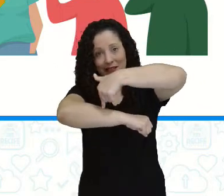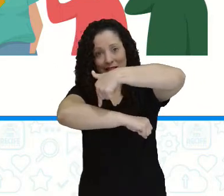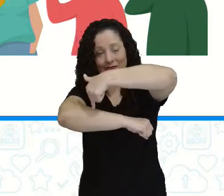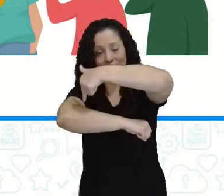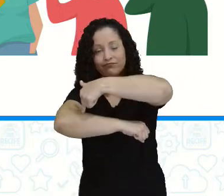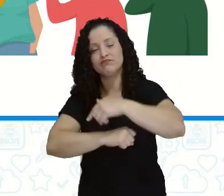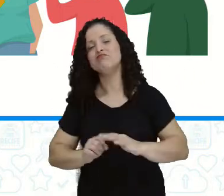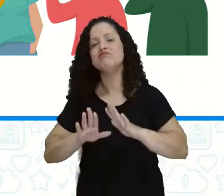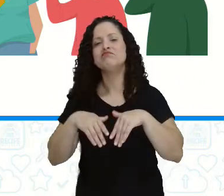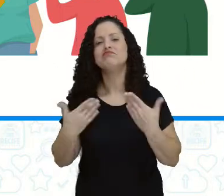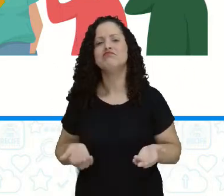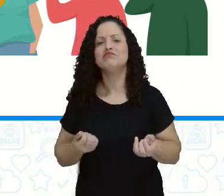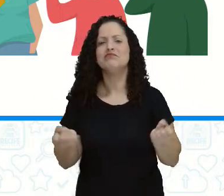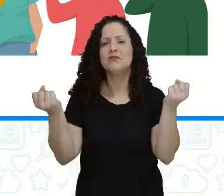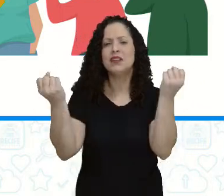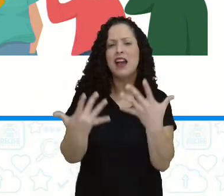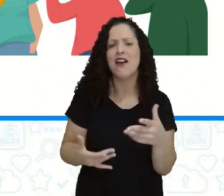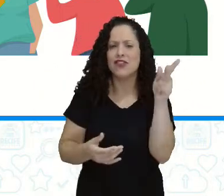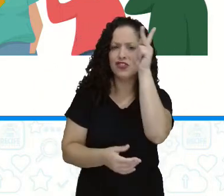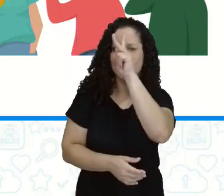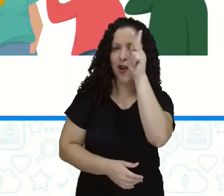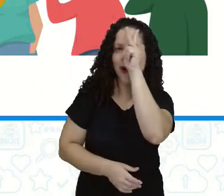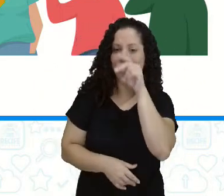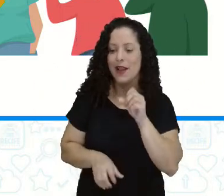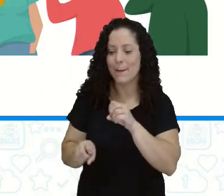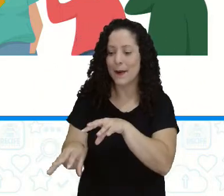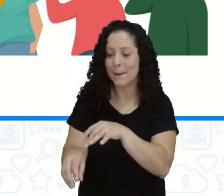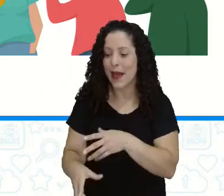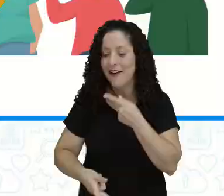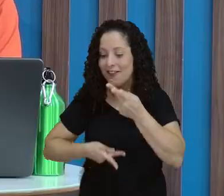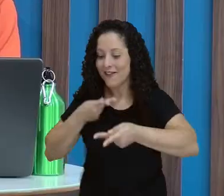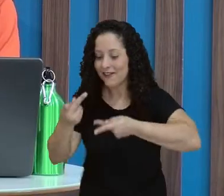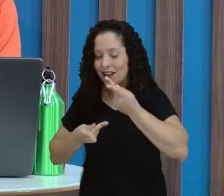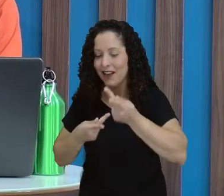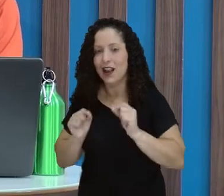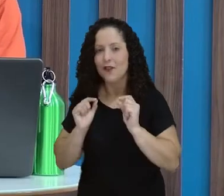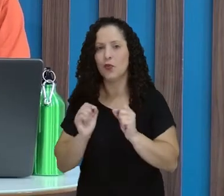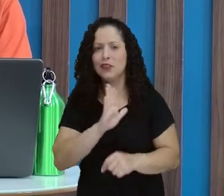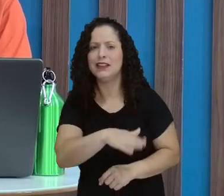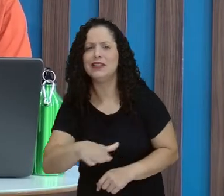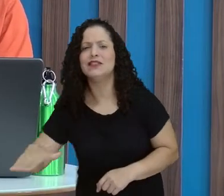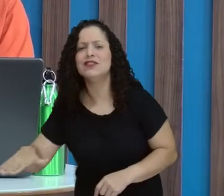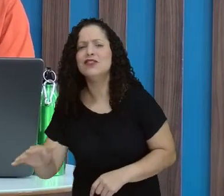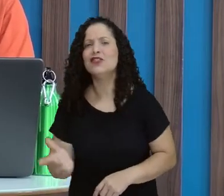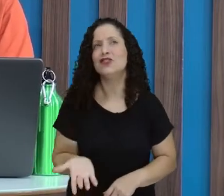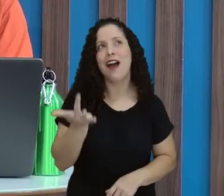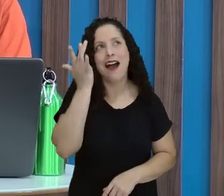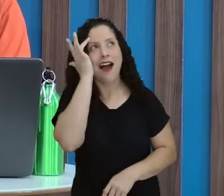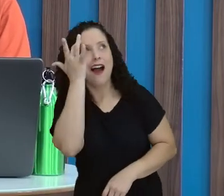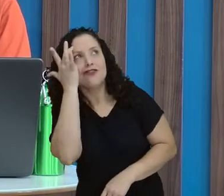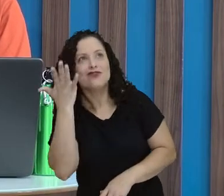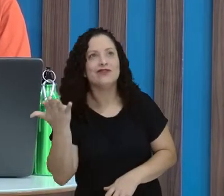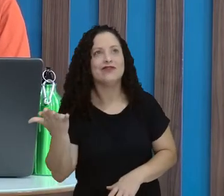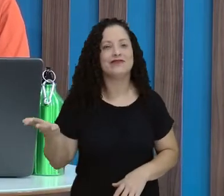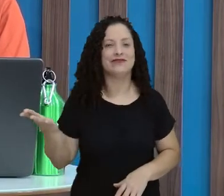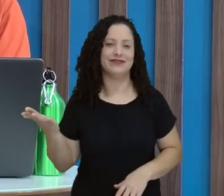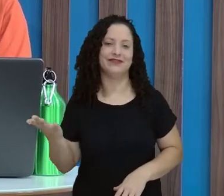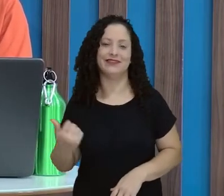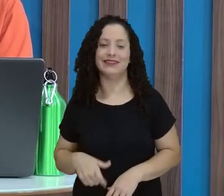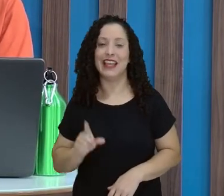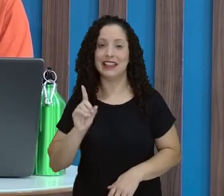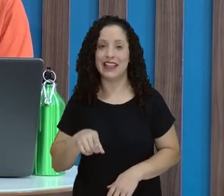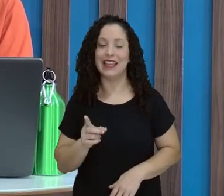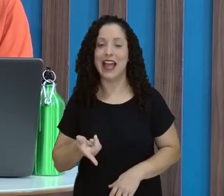contava essas histórias para os seus alunos, professora Esté, o que eles achavam? Então, a história, a lenda que